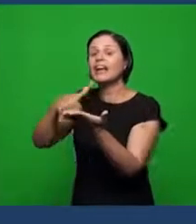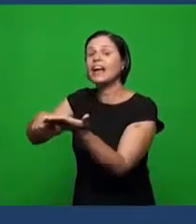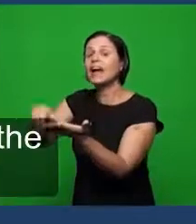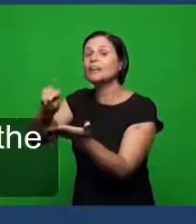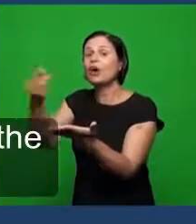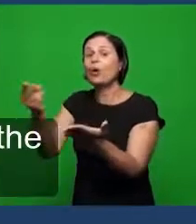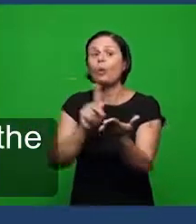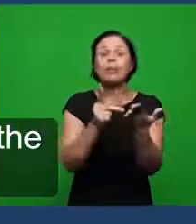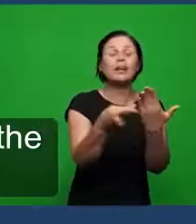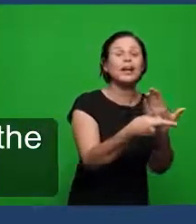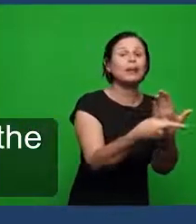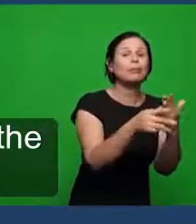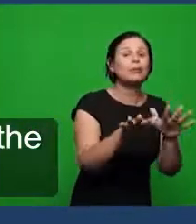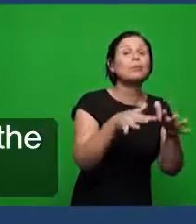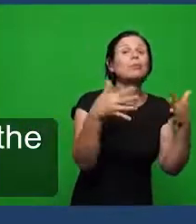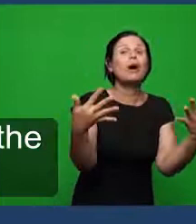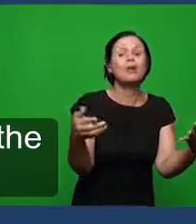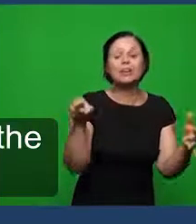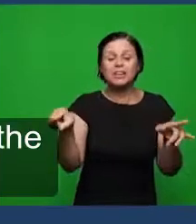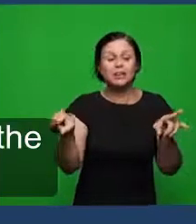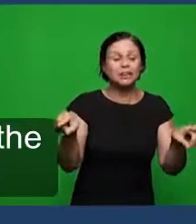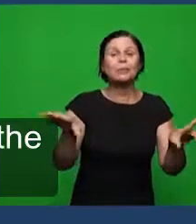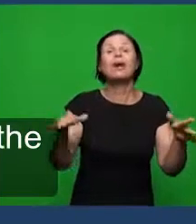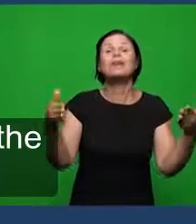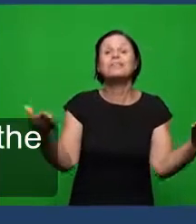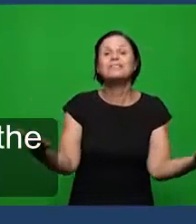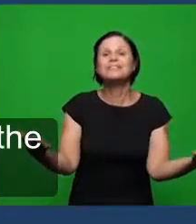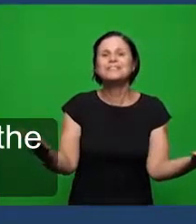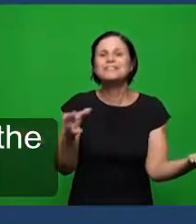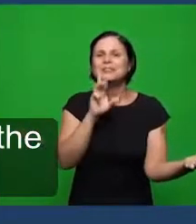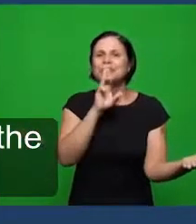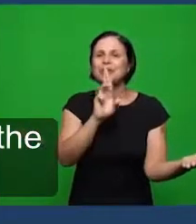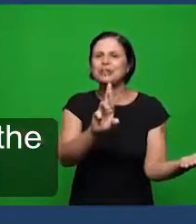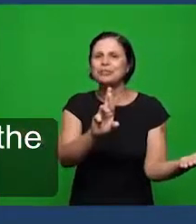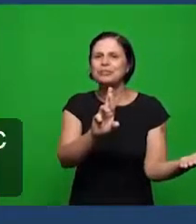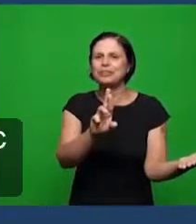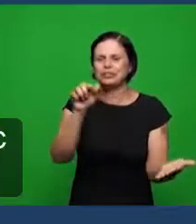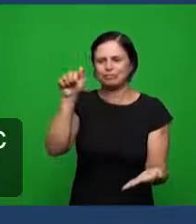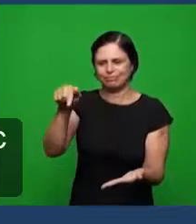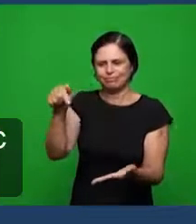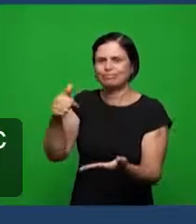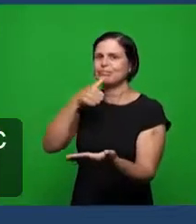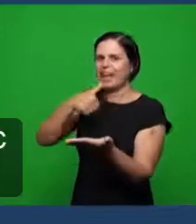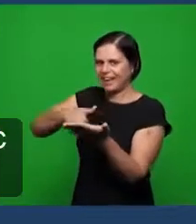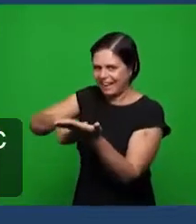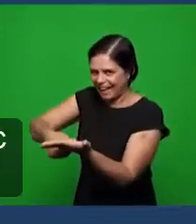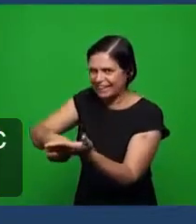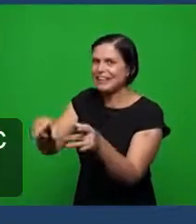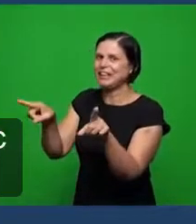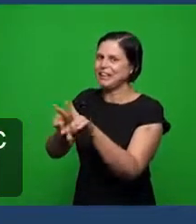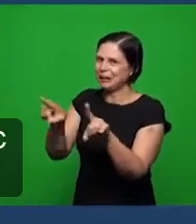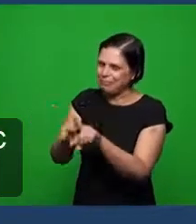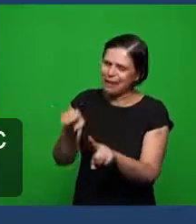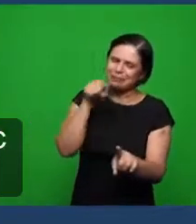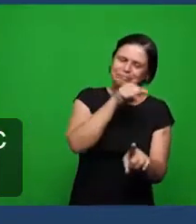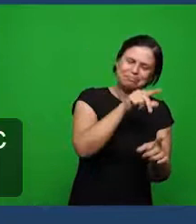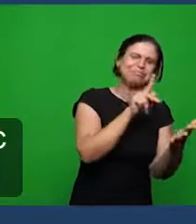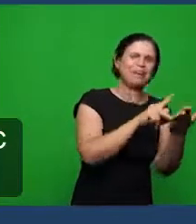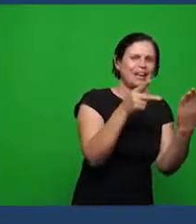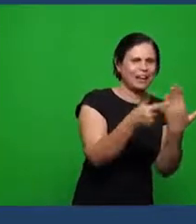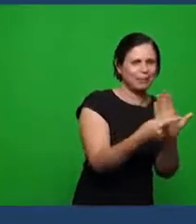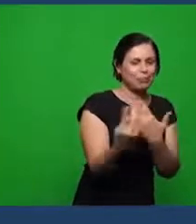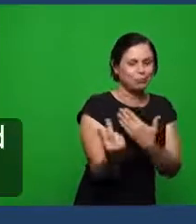parábola cite um ou outro e a resposta está na carta e na parábola ambos estão no sentido